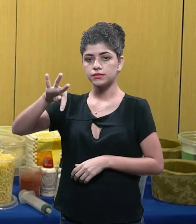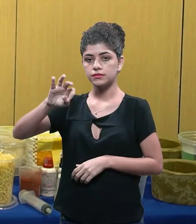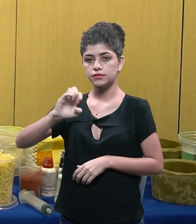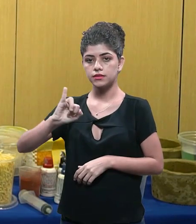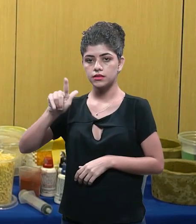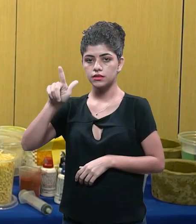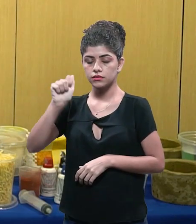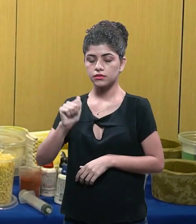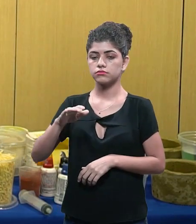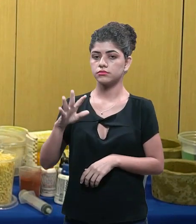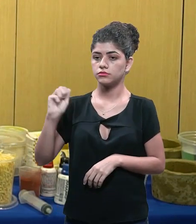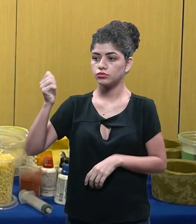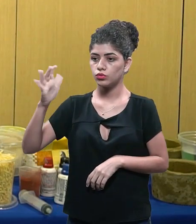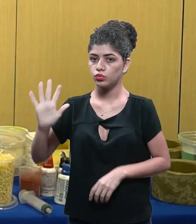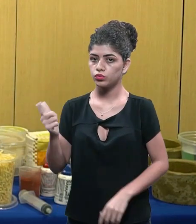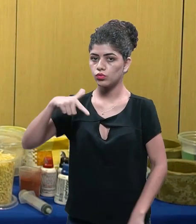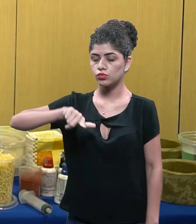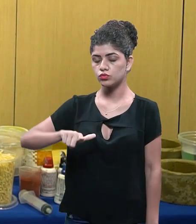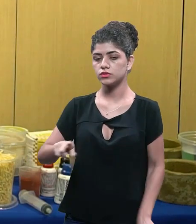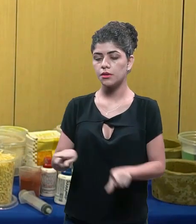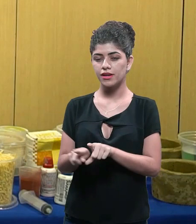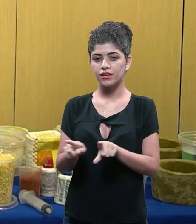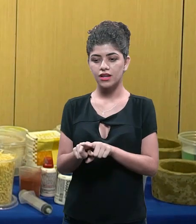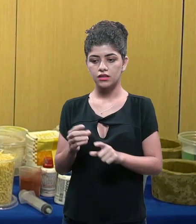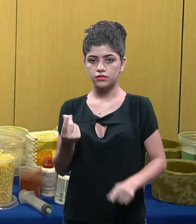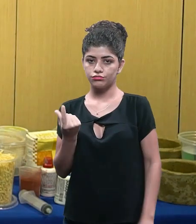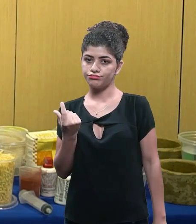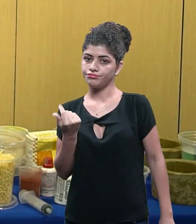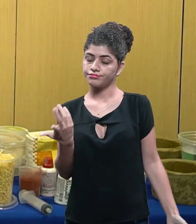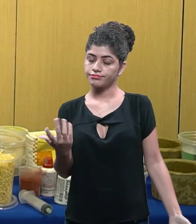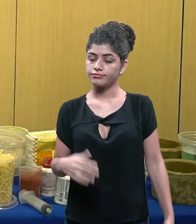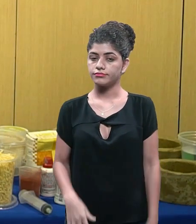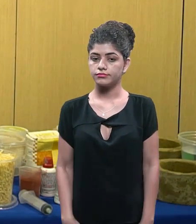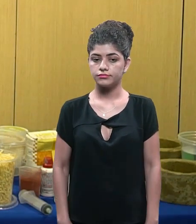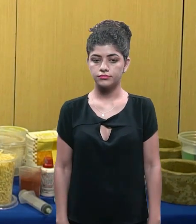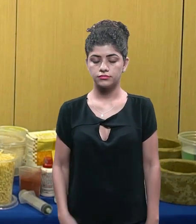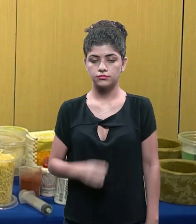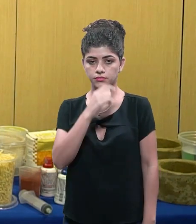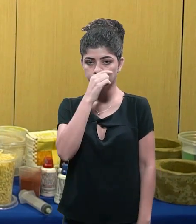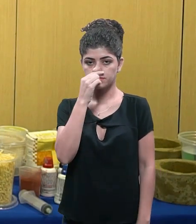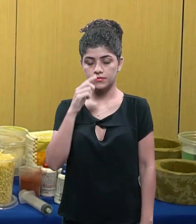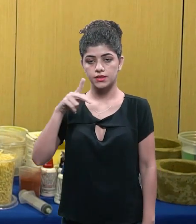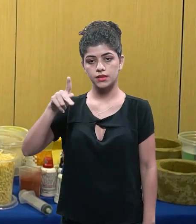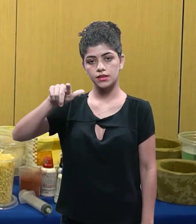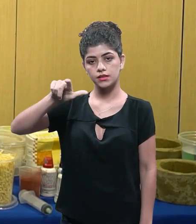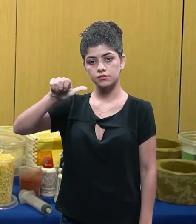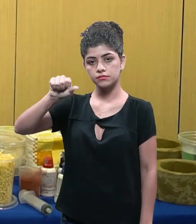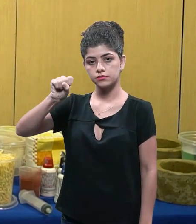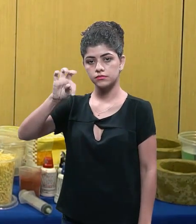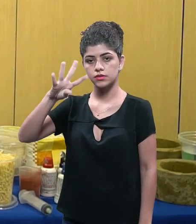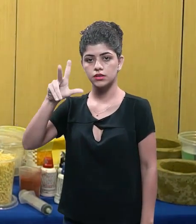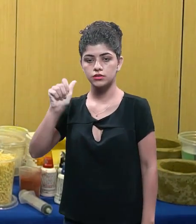só que claro tu vai sempre utilizar coisas mais baratas e através de reuso pra ti não ter um gasto tão grande se é uma forma de